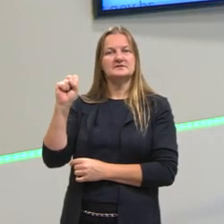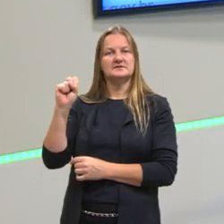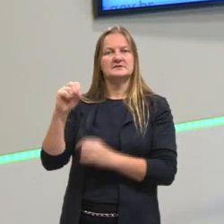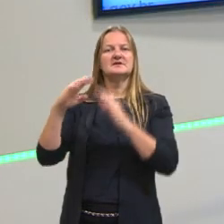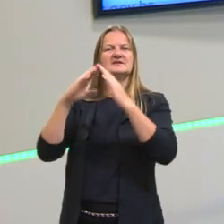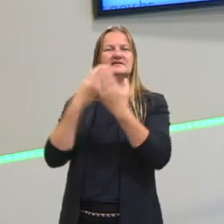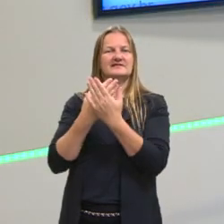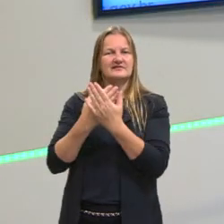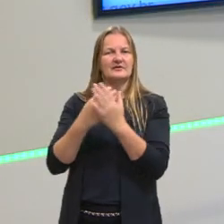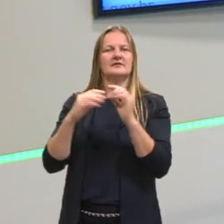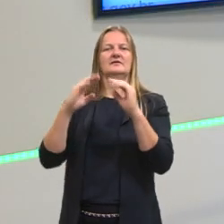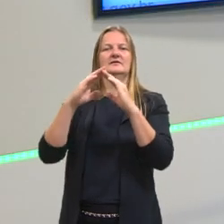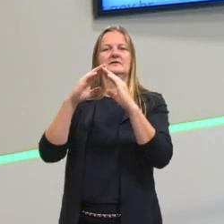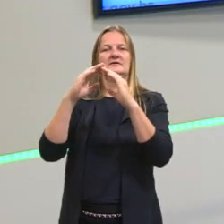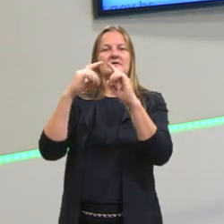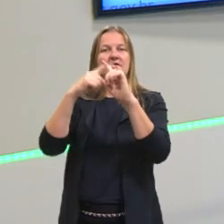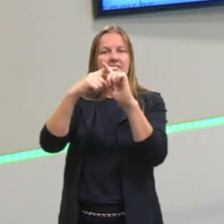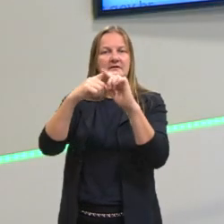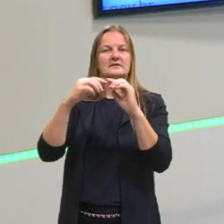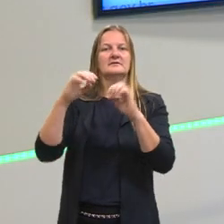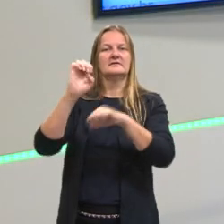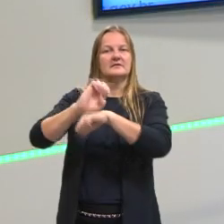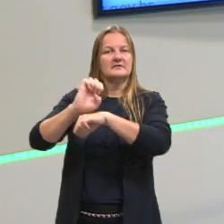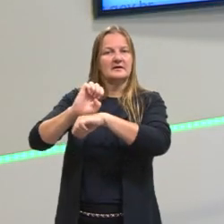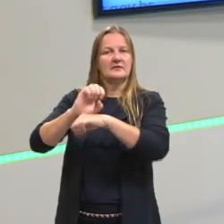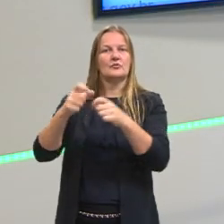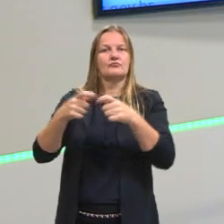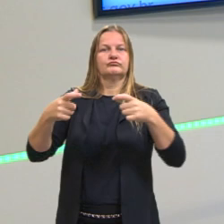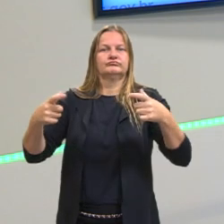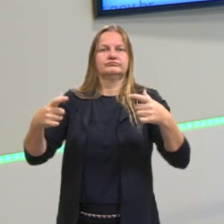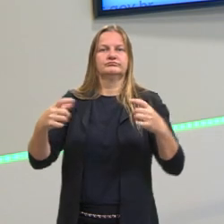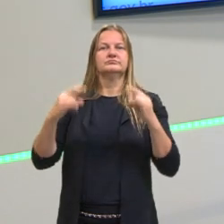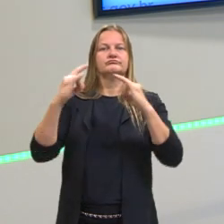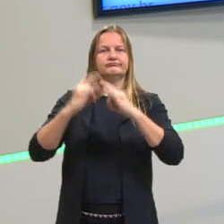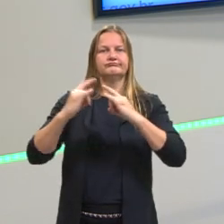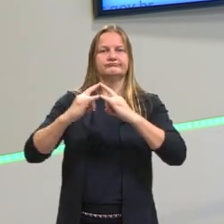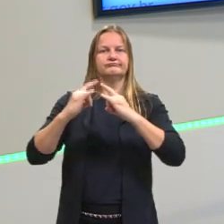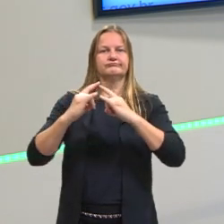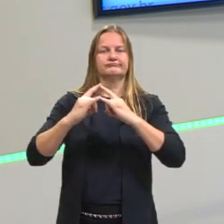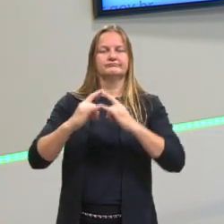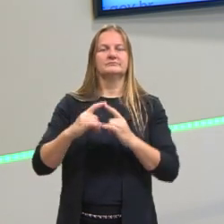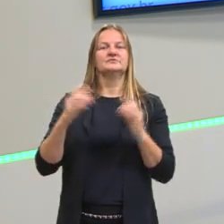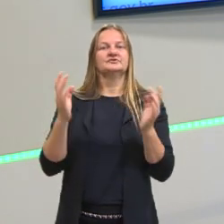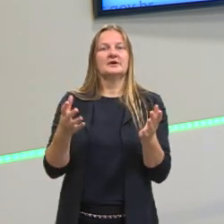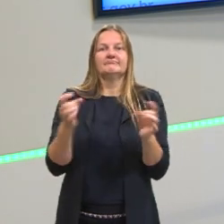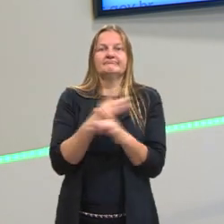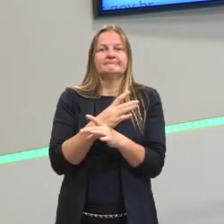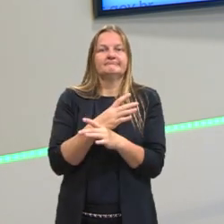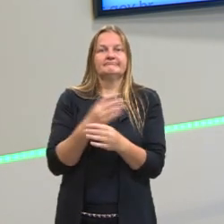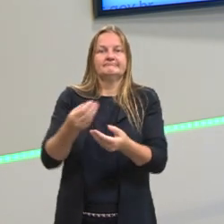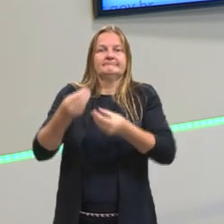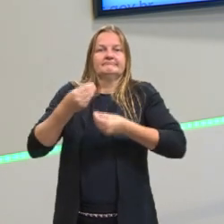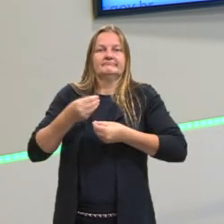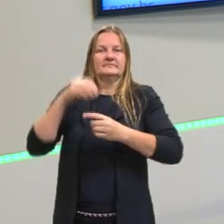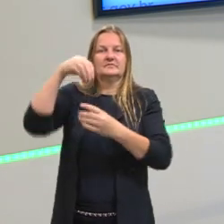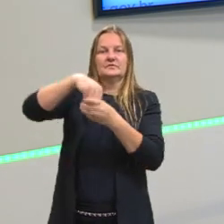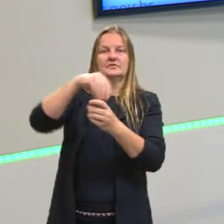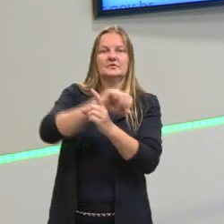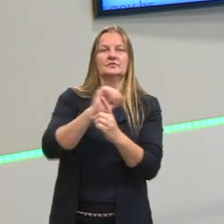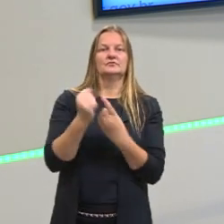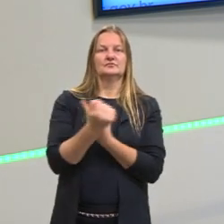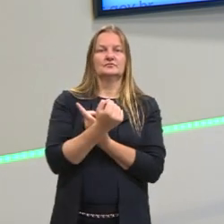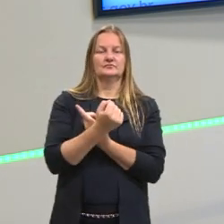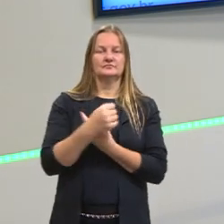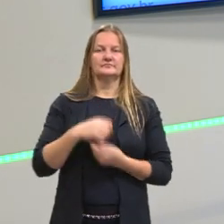escola, o Estado, são essas grandes instituições já presentes na sociedade quando